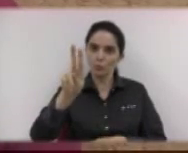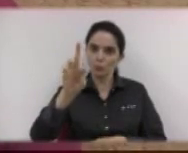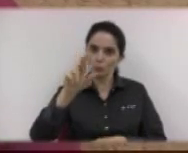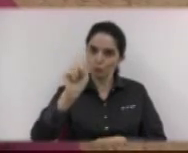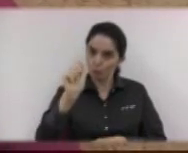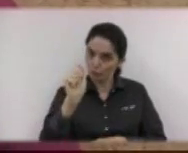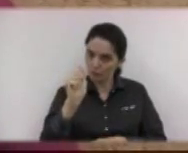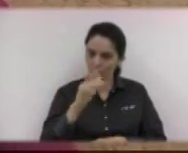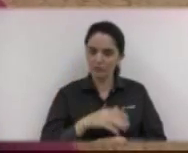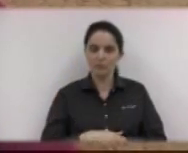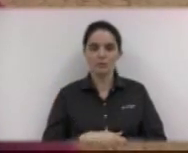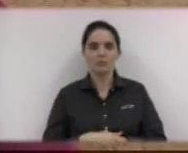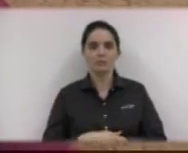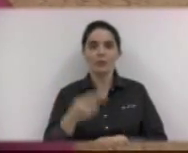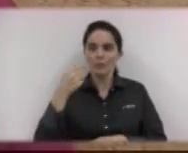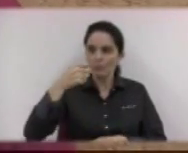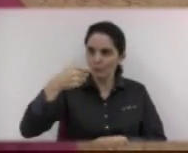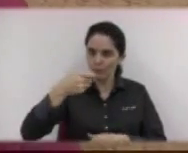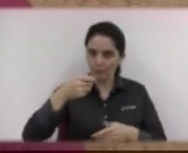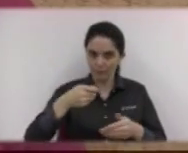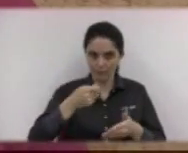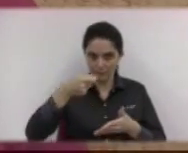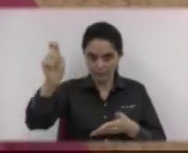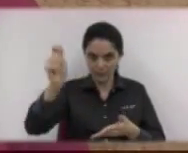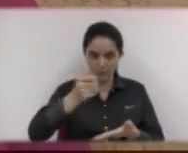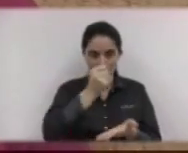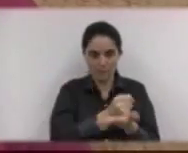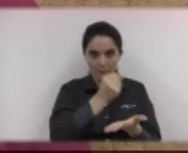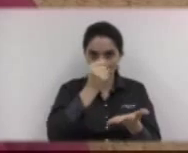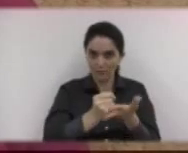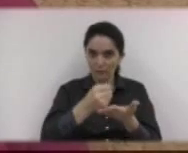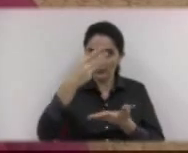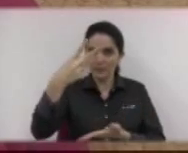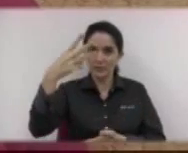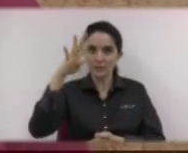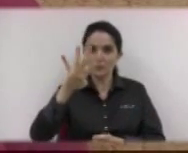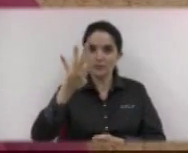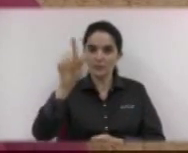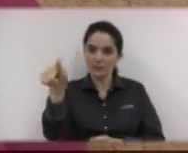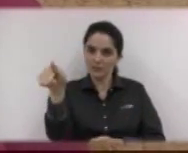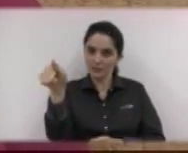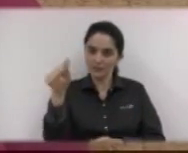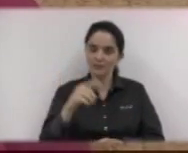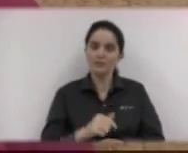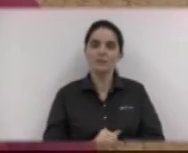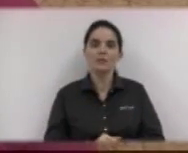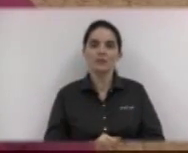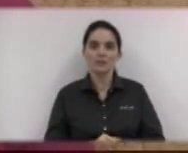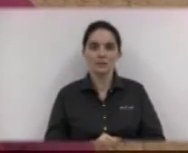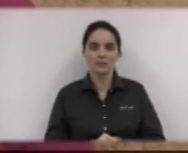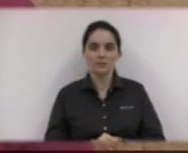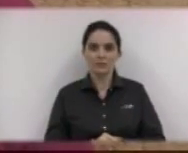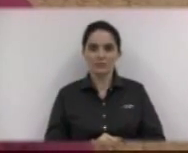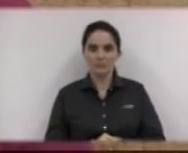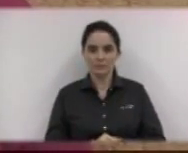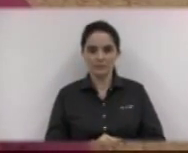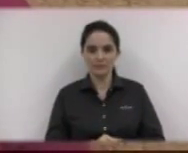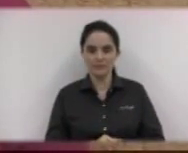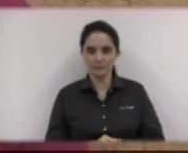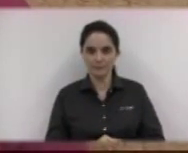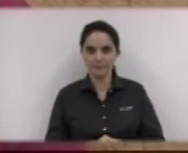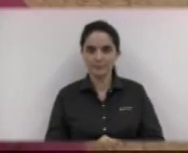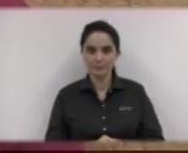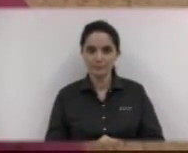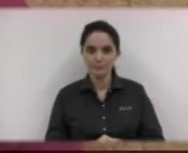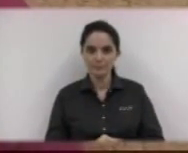para o cartório. Então, mais 347 servidores, segundo o secretário de